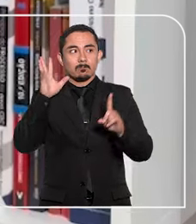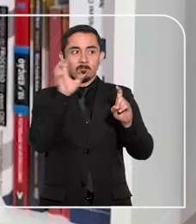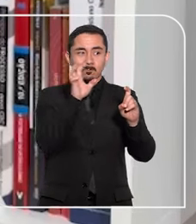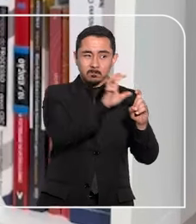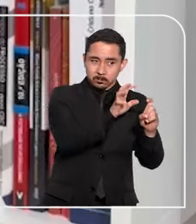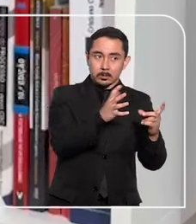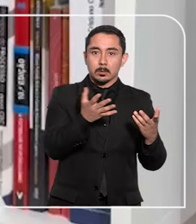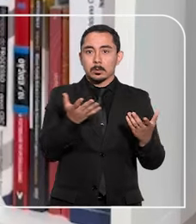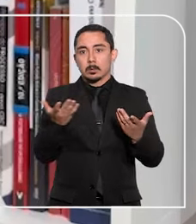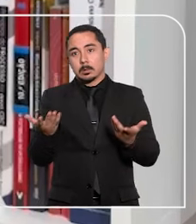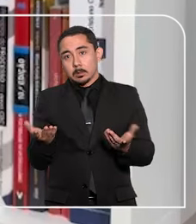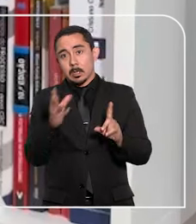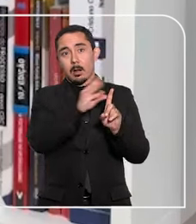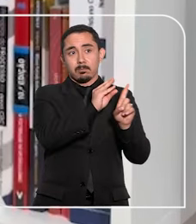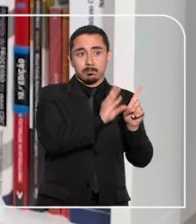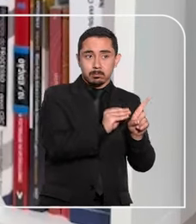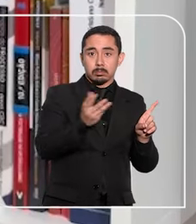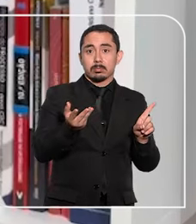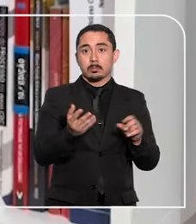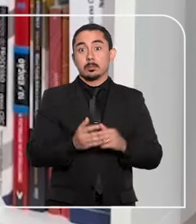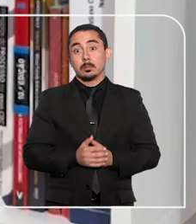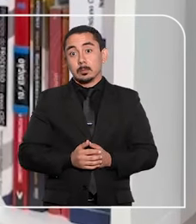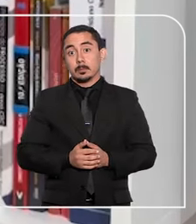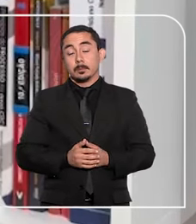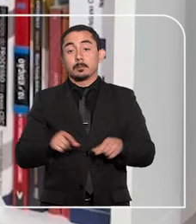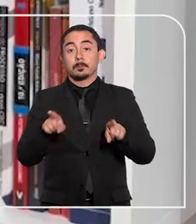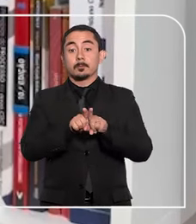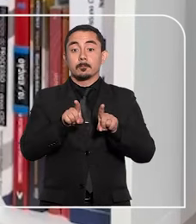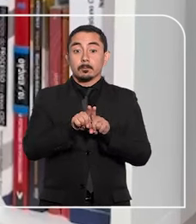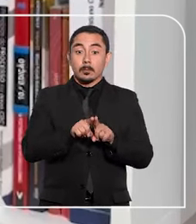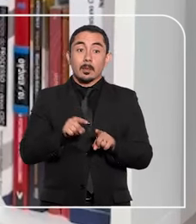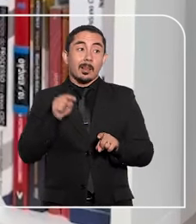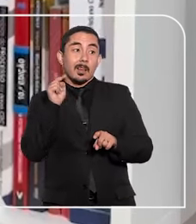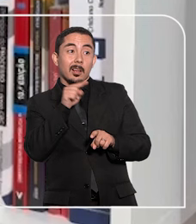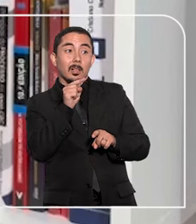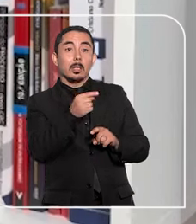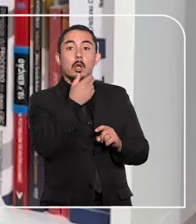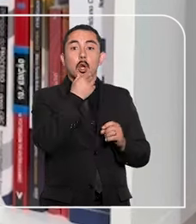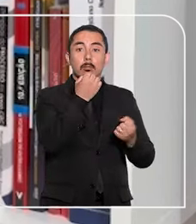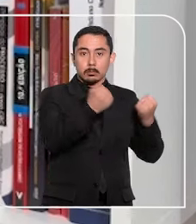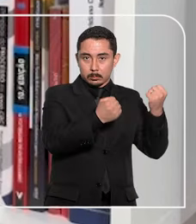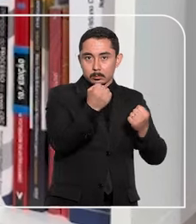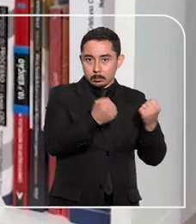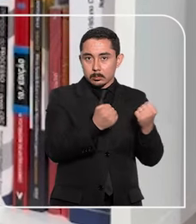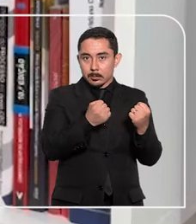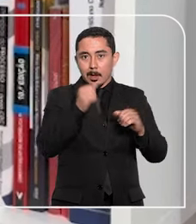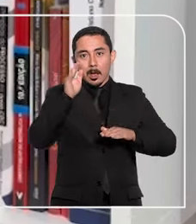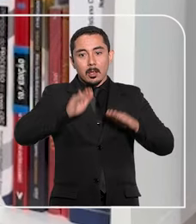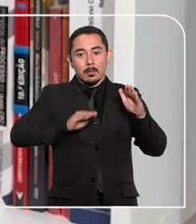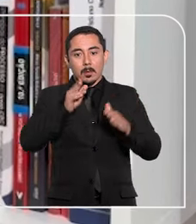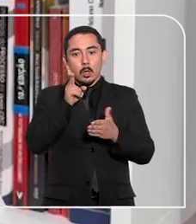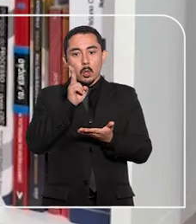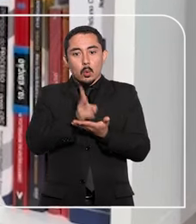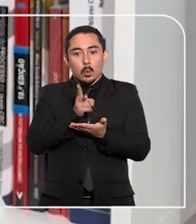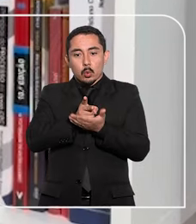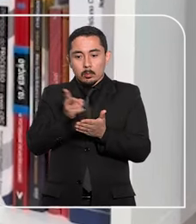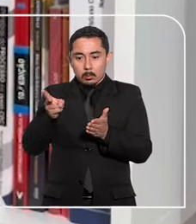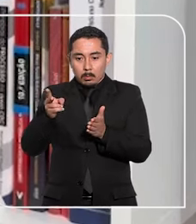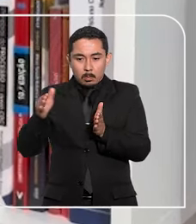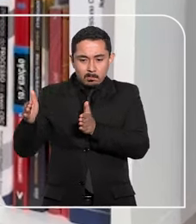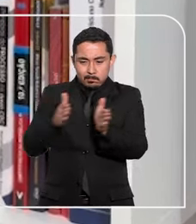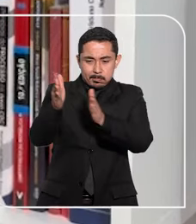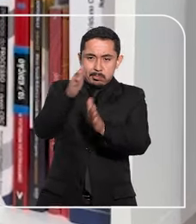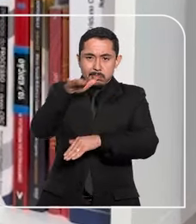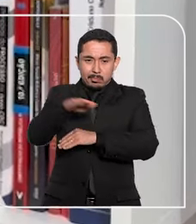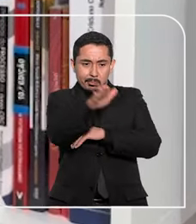os assédios, em casos em que o motorista assedia, casos em que o motorista, muitas vezes, mantém